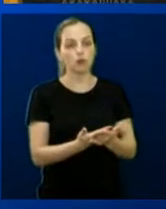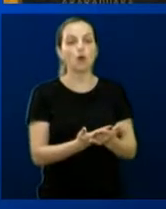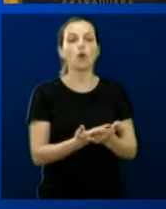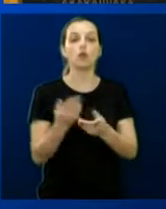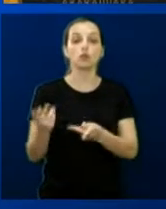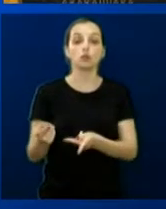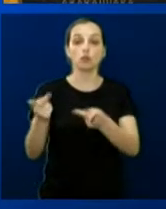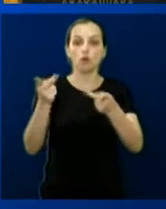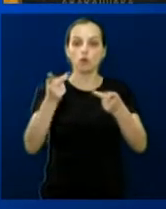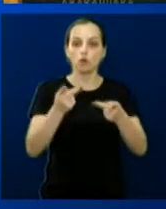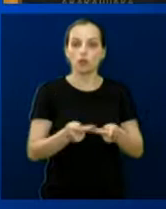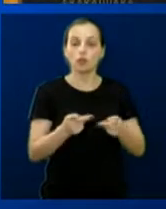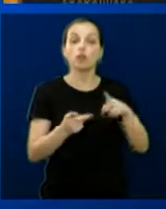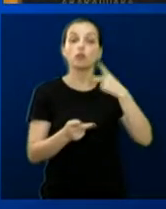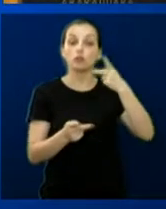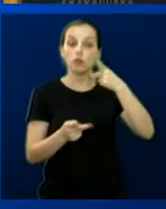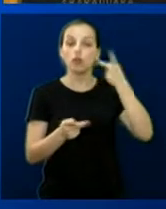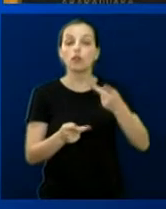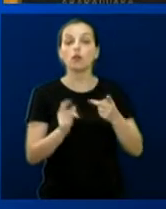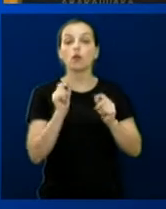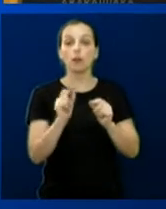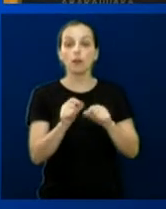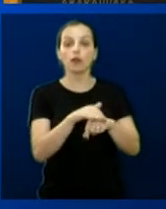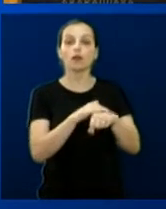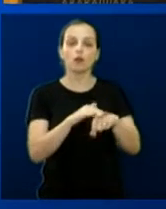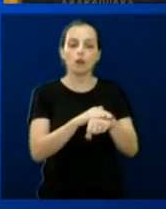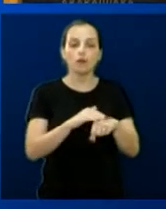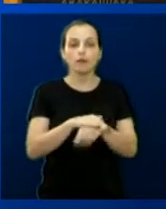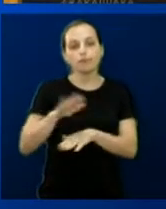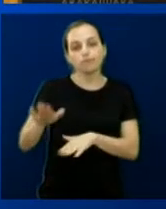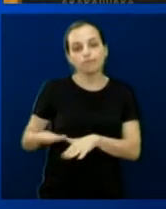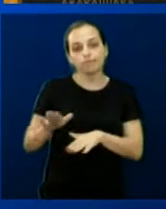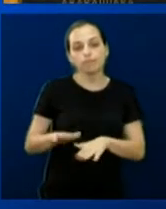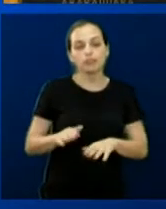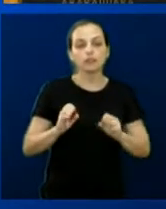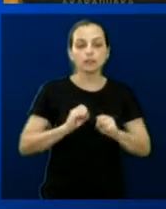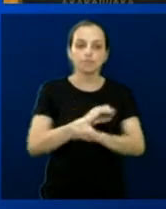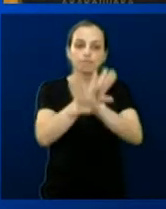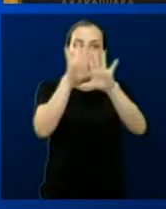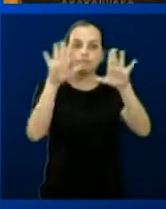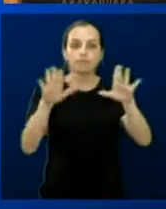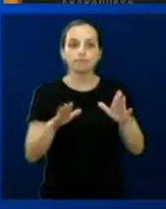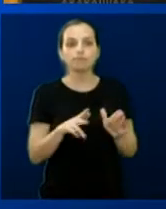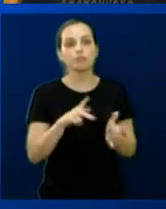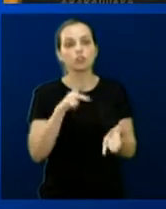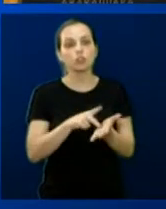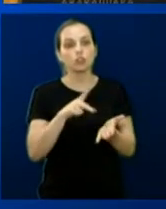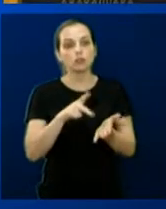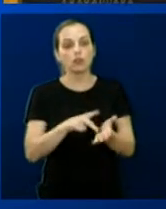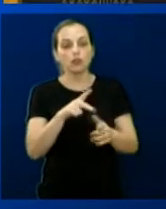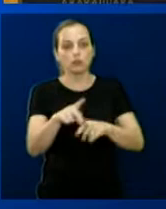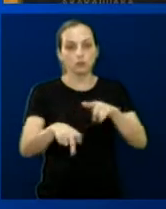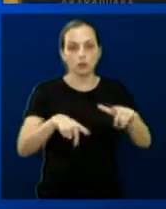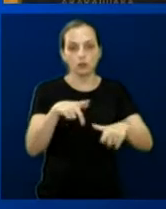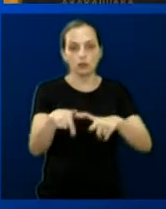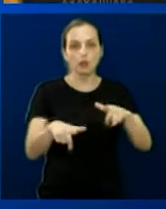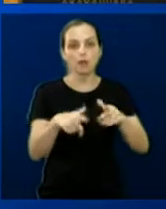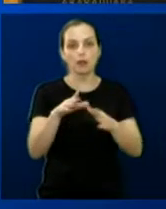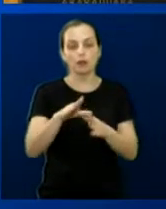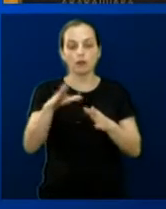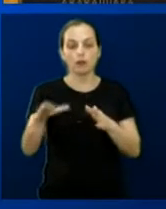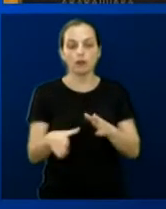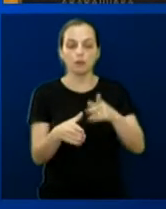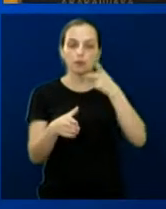chamar o vereador para conversar com as crianças e esclarecer a verdadeira função do legislativo.